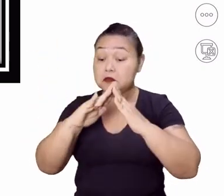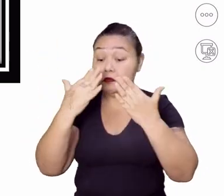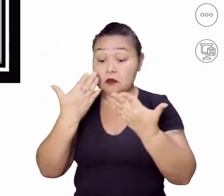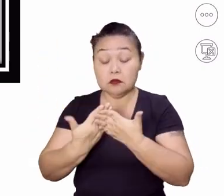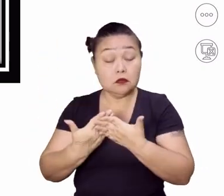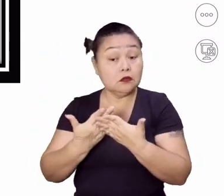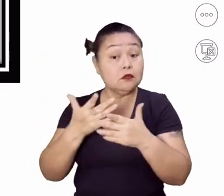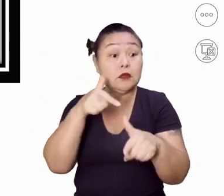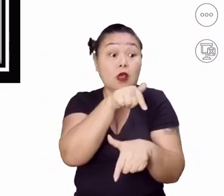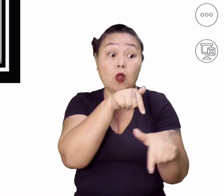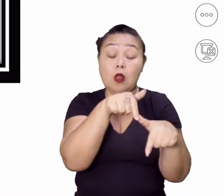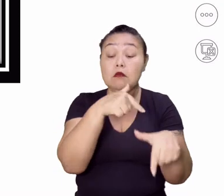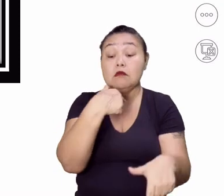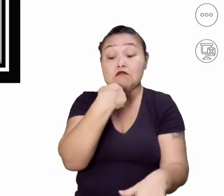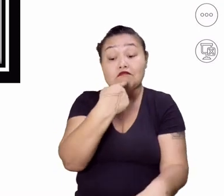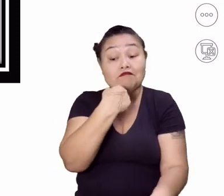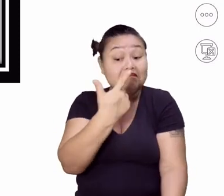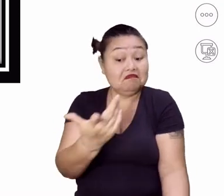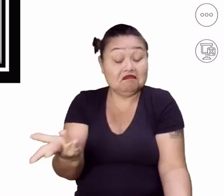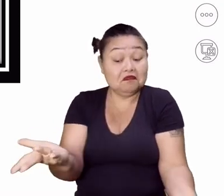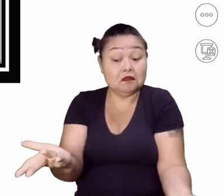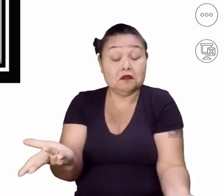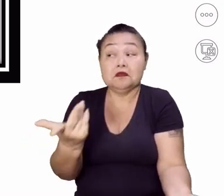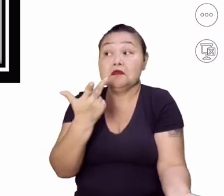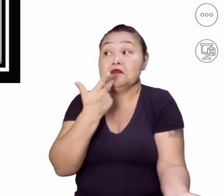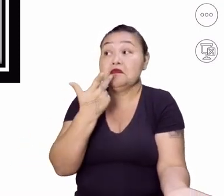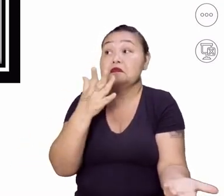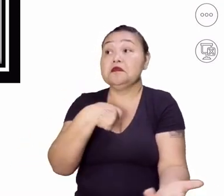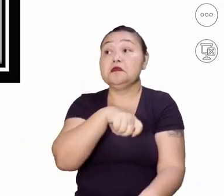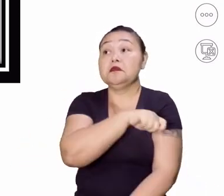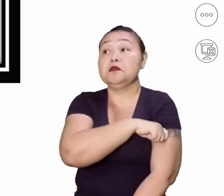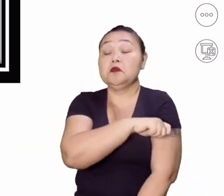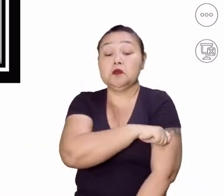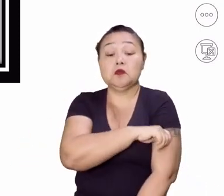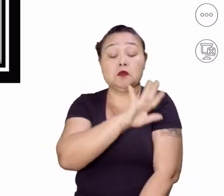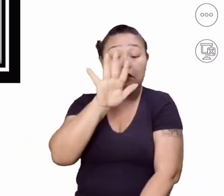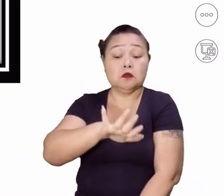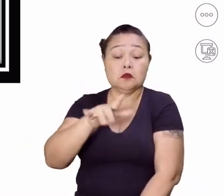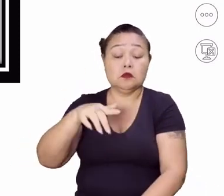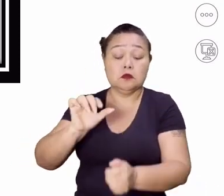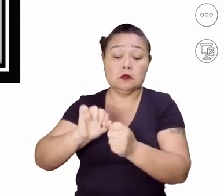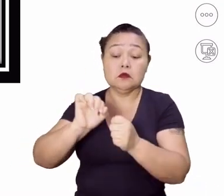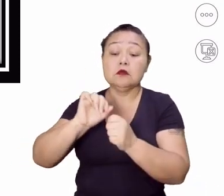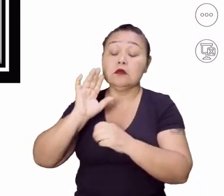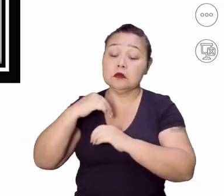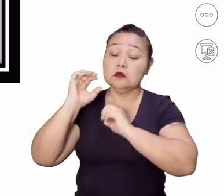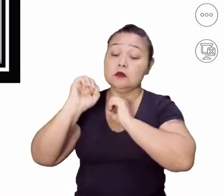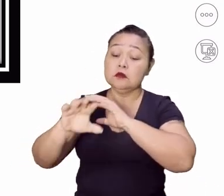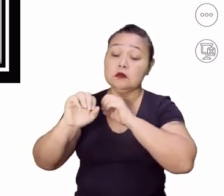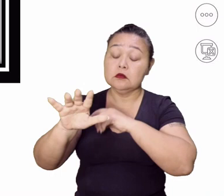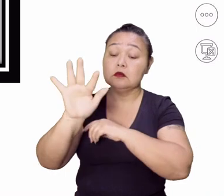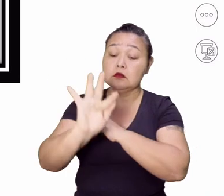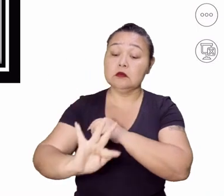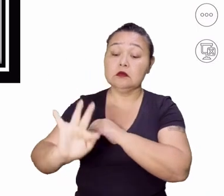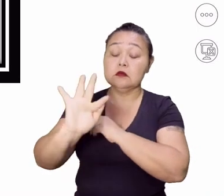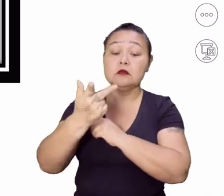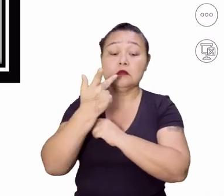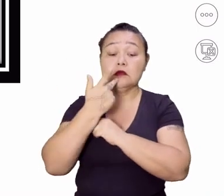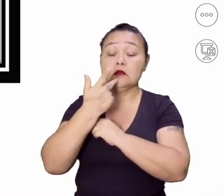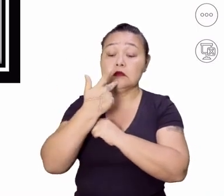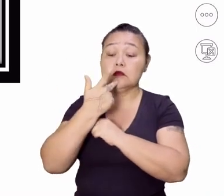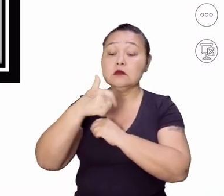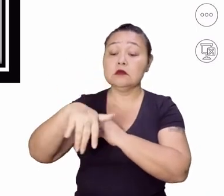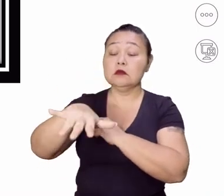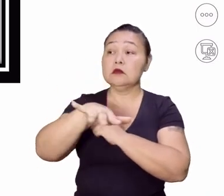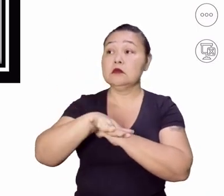trabalho é que você não vai fazer mesmo. É o que eu dizia para os meus alunos, né? Eu dei aula há algum tempo na graduação, e eu falava